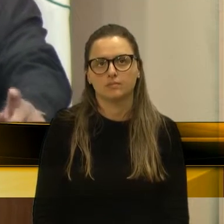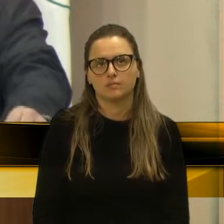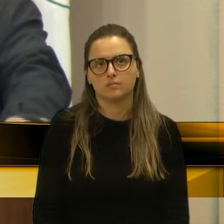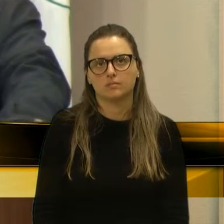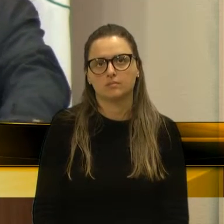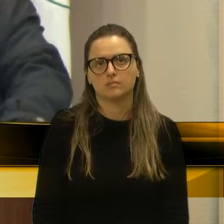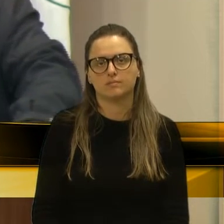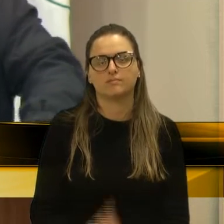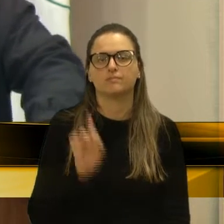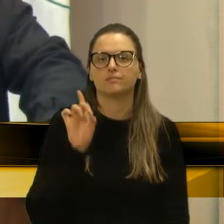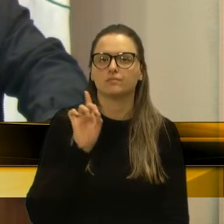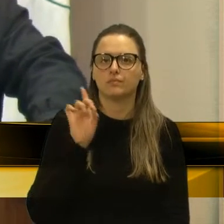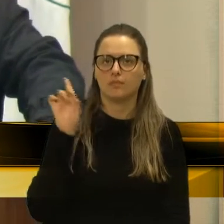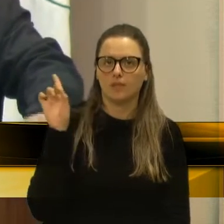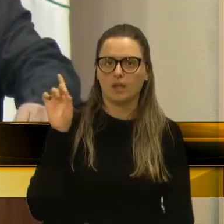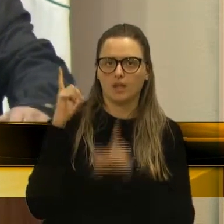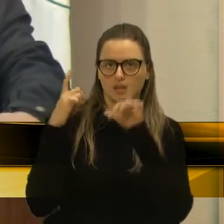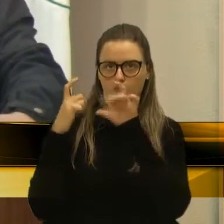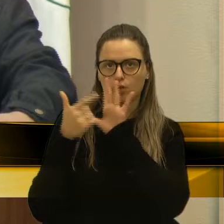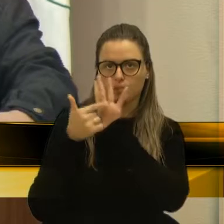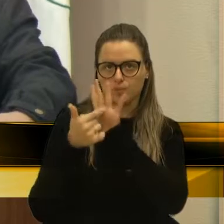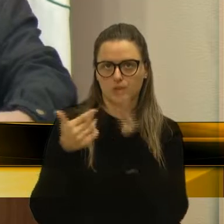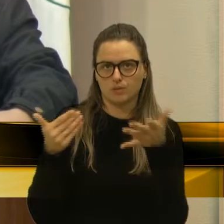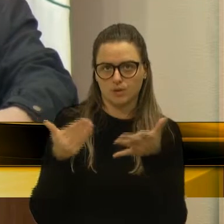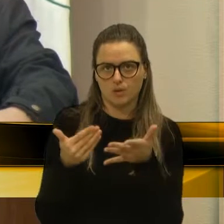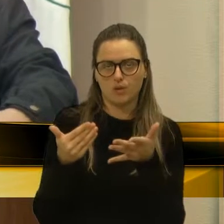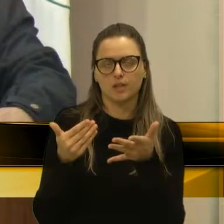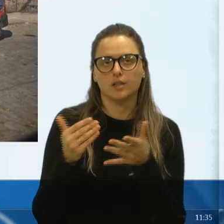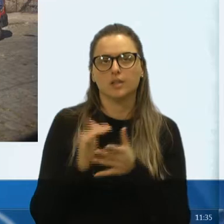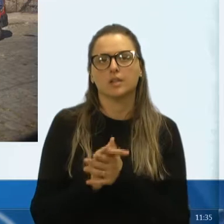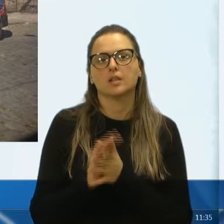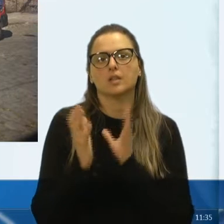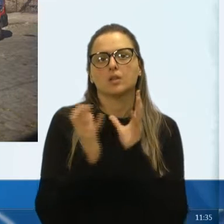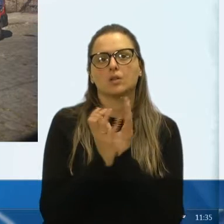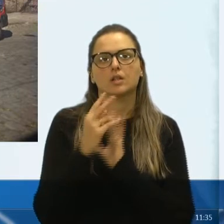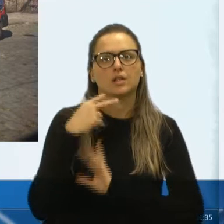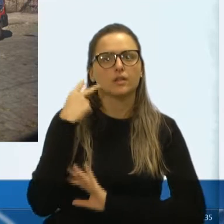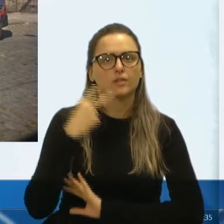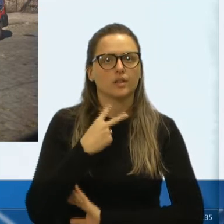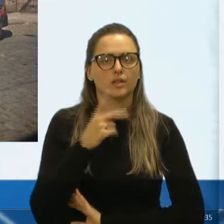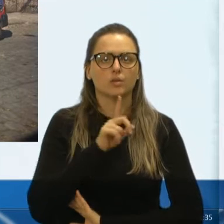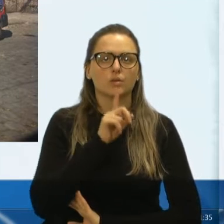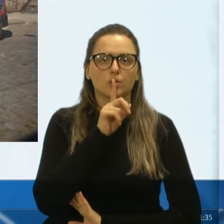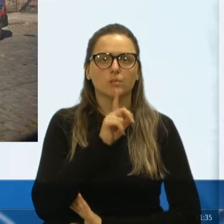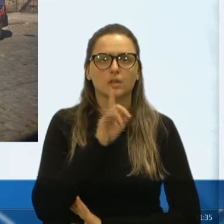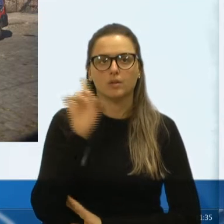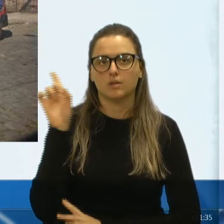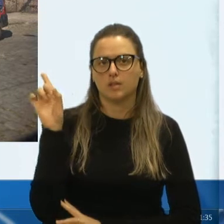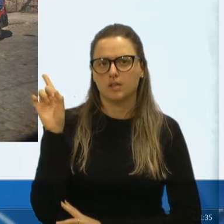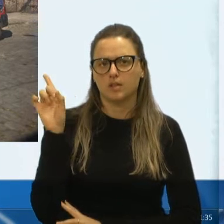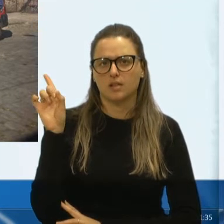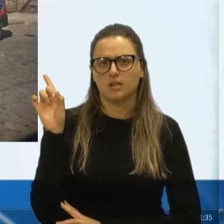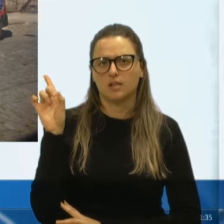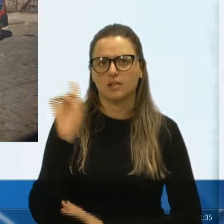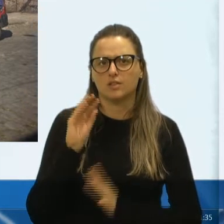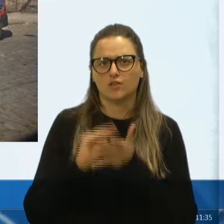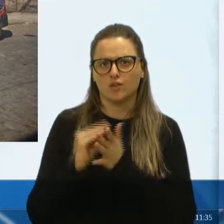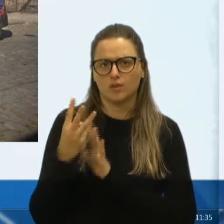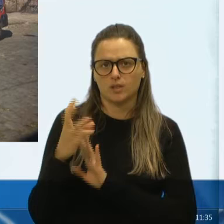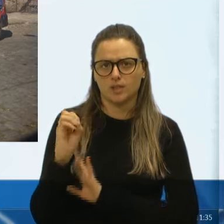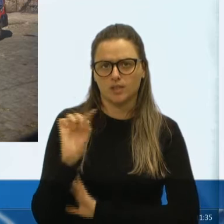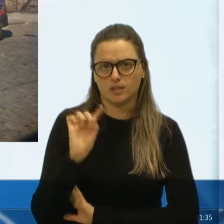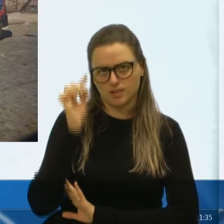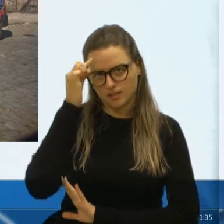Essa foto que nós estamos vendo aqui, colega, vereador Alberto Menegu, esse sinal que o senhor deu, é falta 30 segundos?